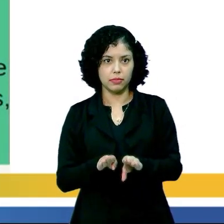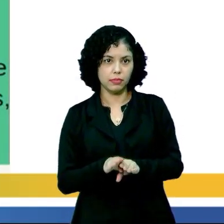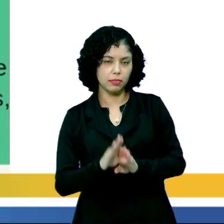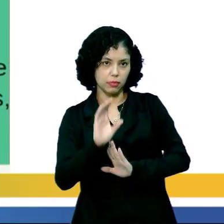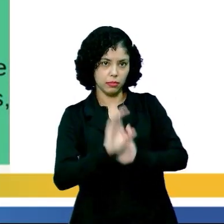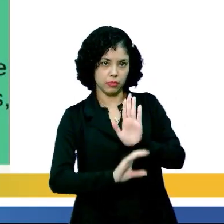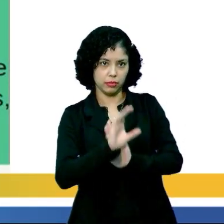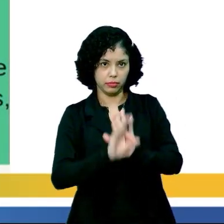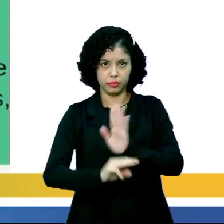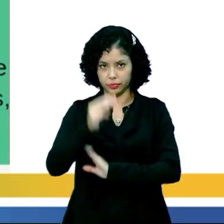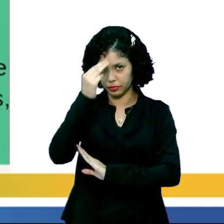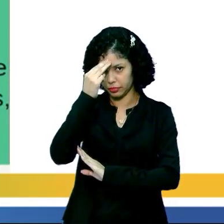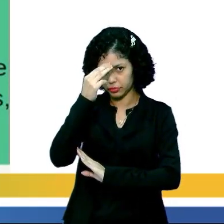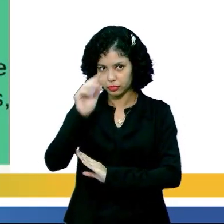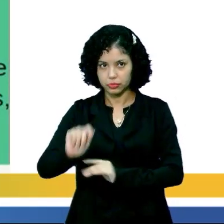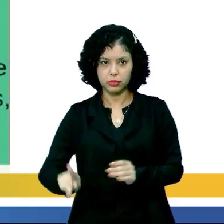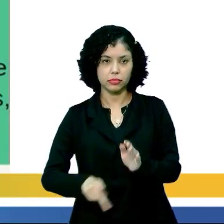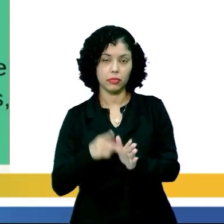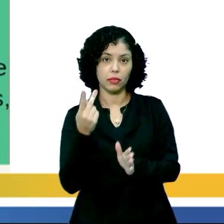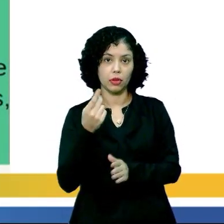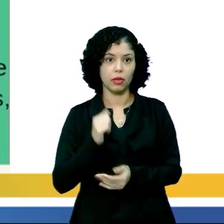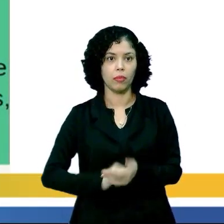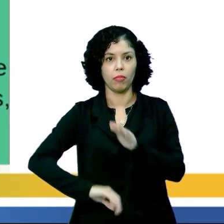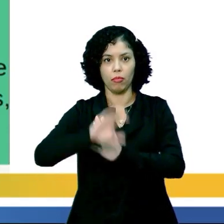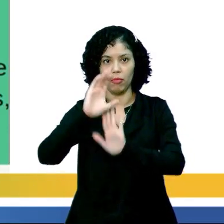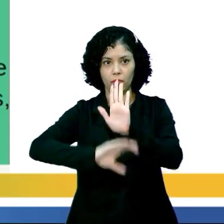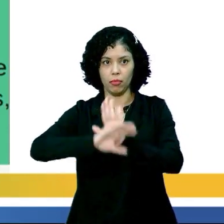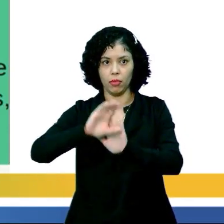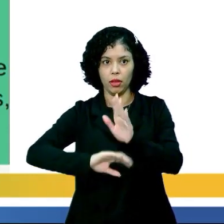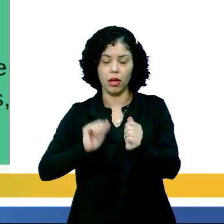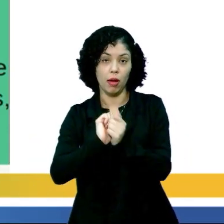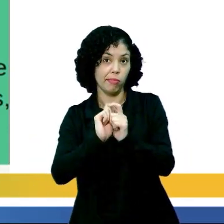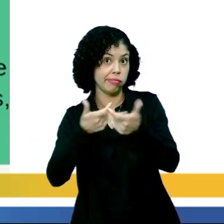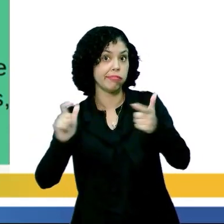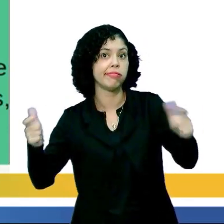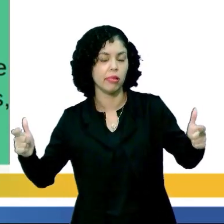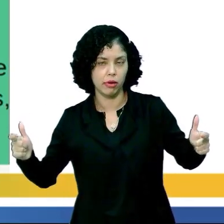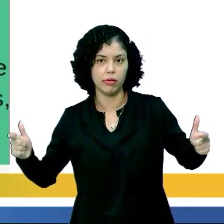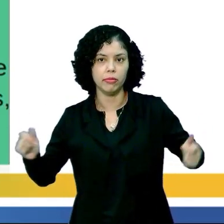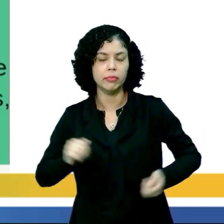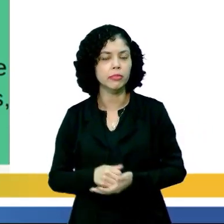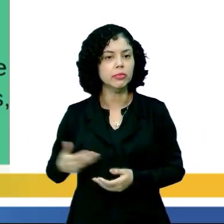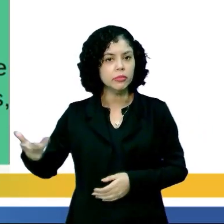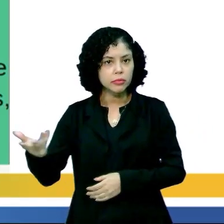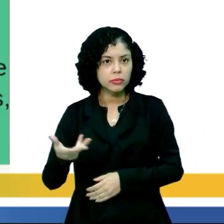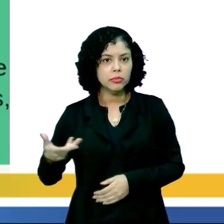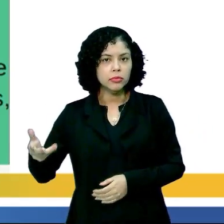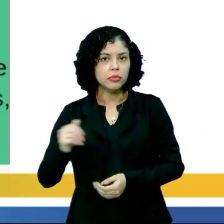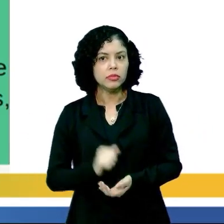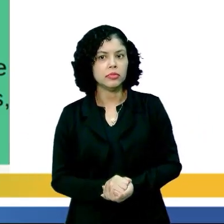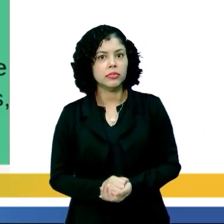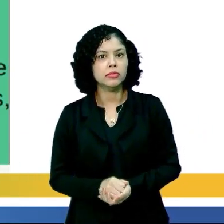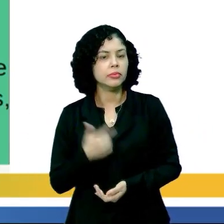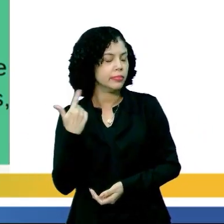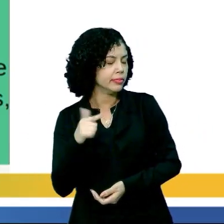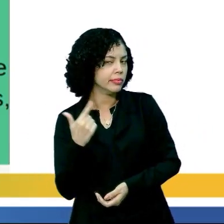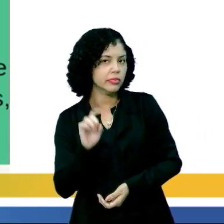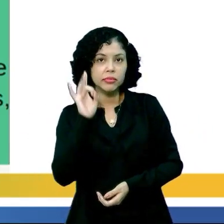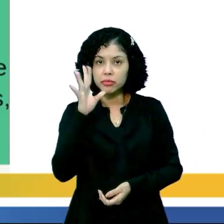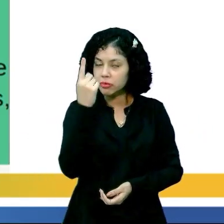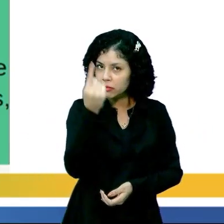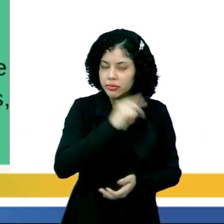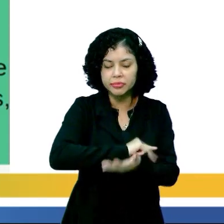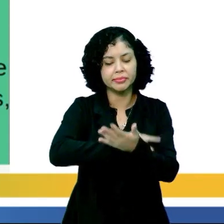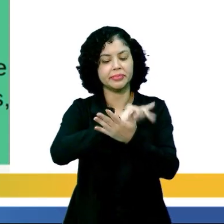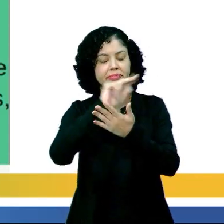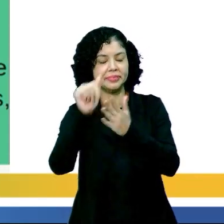conceito de memória, gente, para começar, ele é um conceito muito amplo. Basicamente, não existe um só conceito,